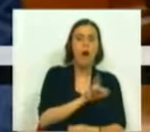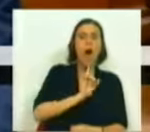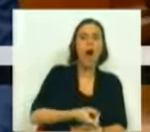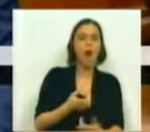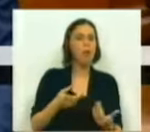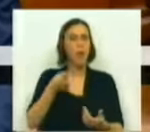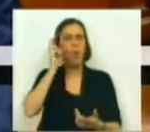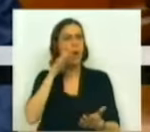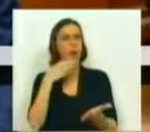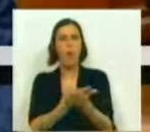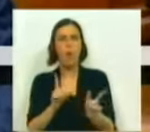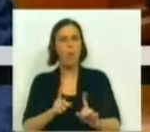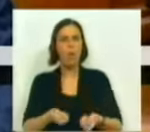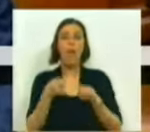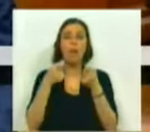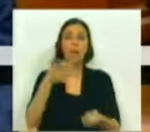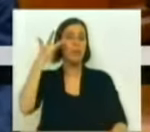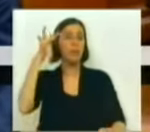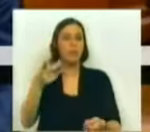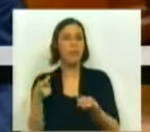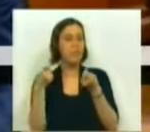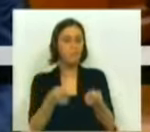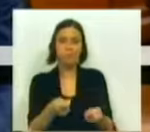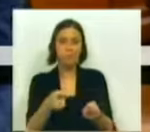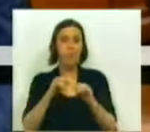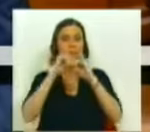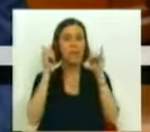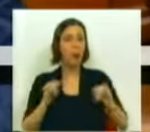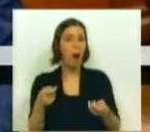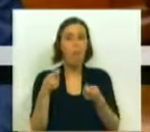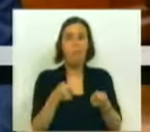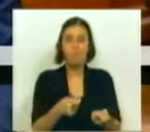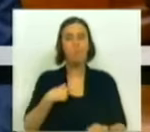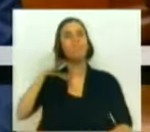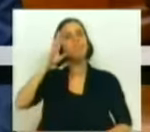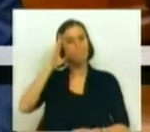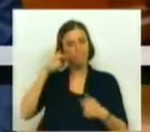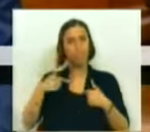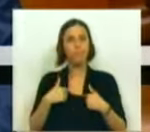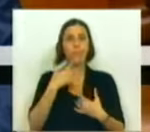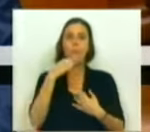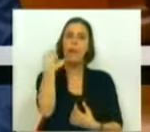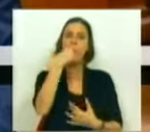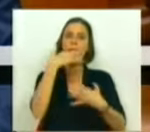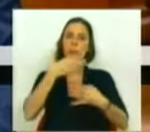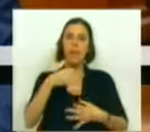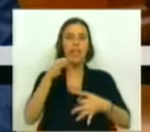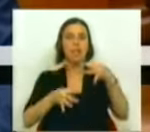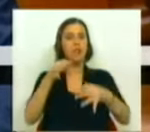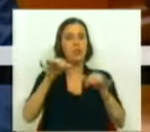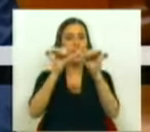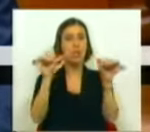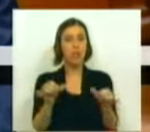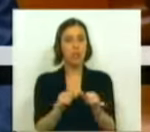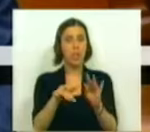um fator desencorajador do investimento estrangeiro e do empreendedorismo nacional. Estamos conscientes de que a credulidade do sistema de justiça